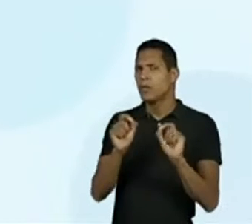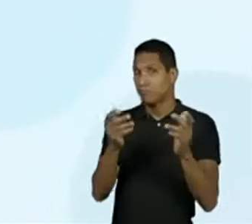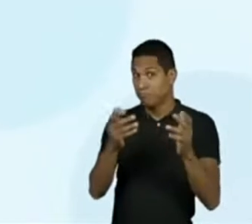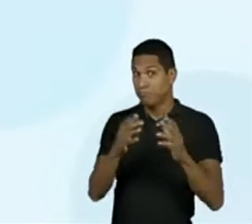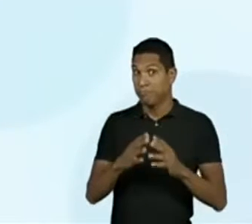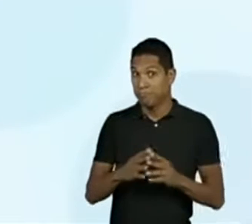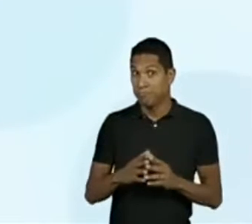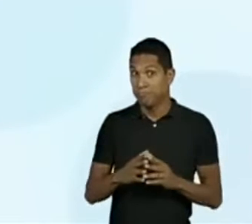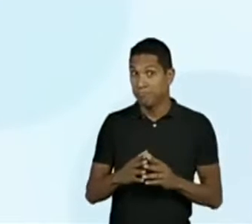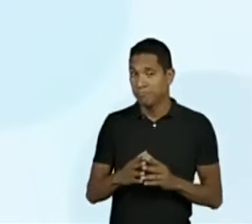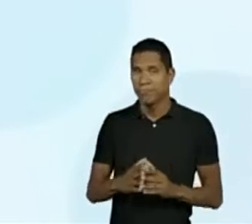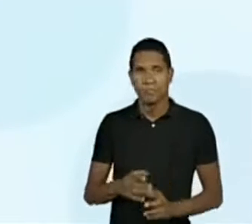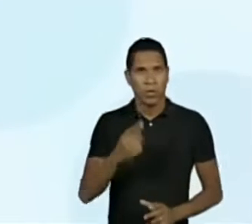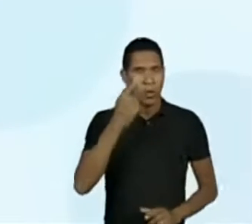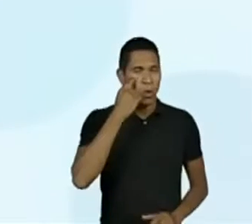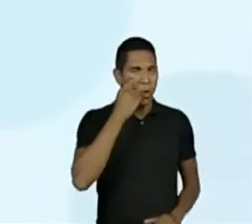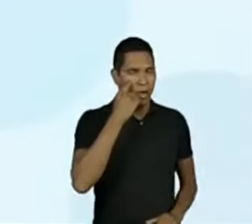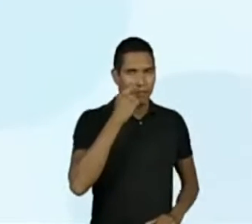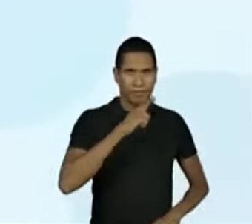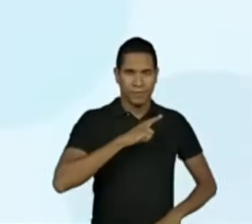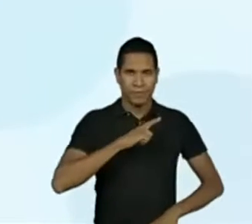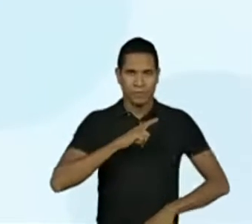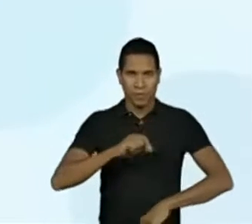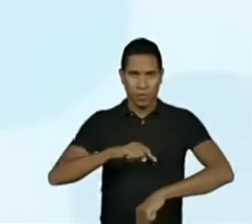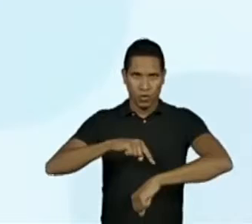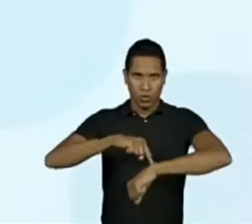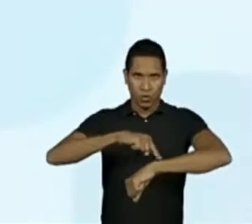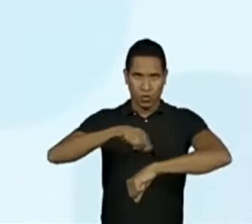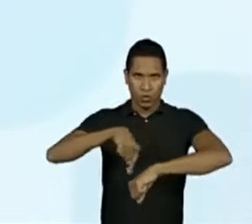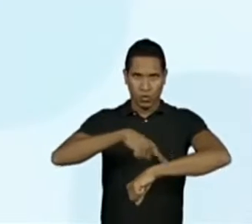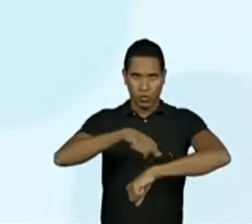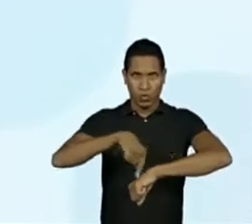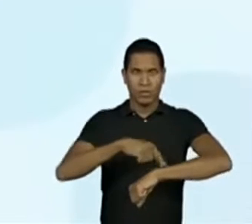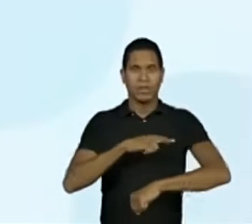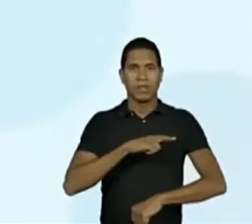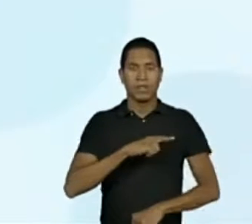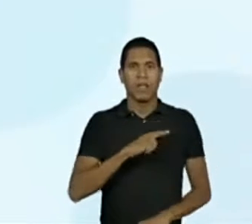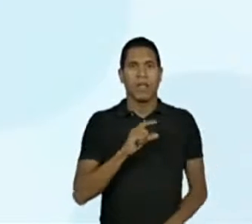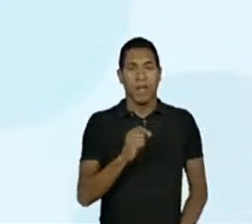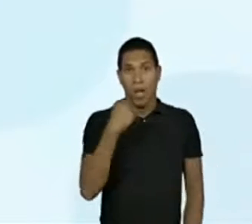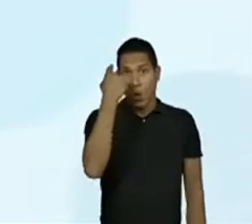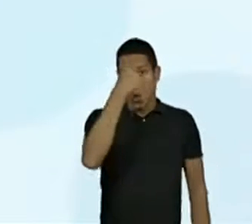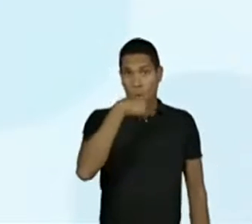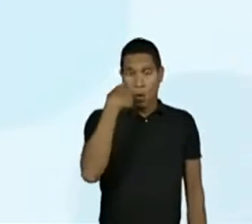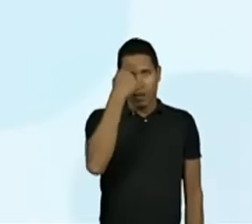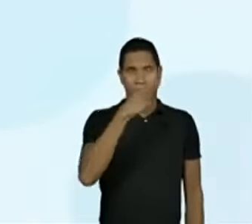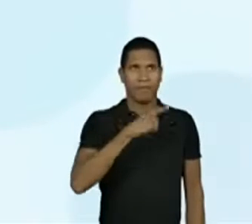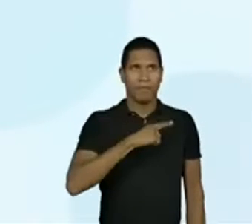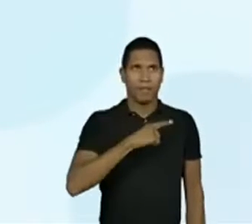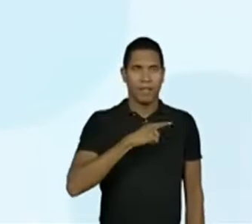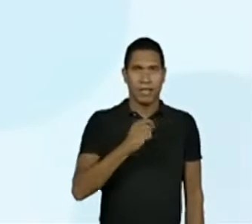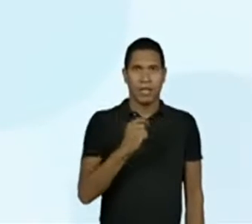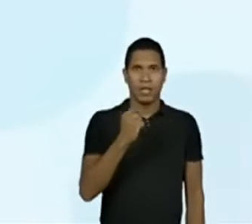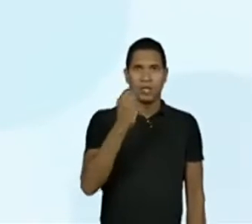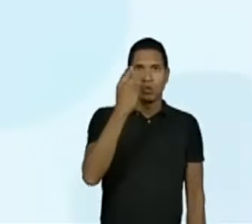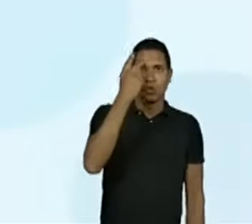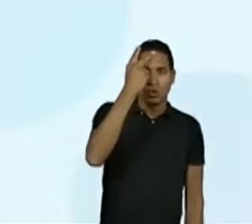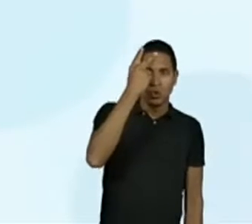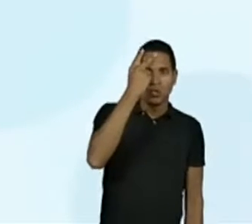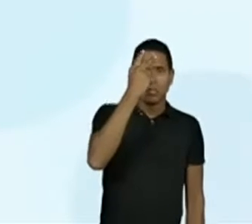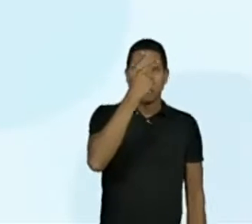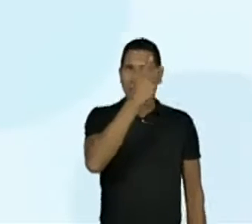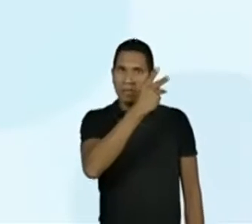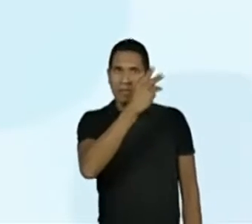Observe o ponteiro das horas, entre o 2 e o 3, o ponteiro que marca os